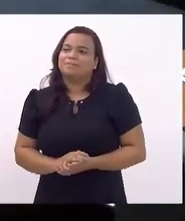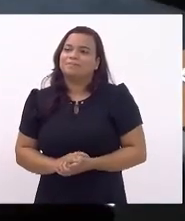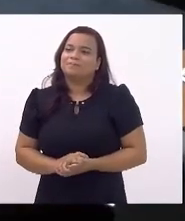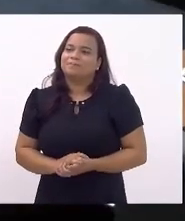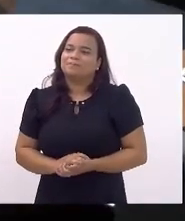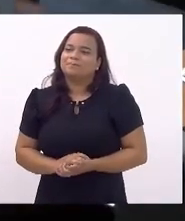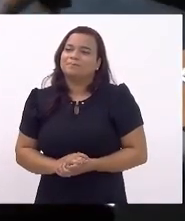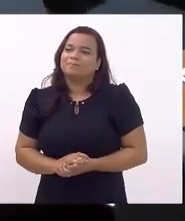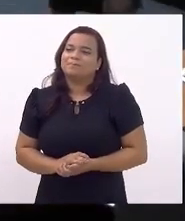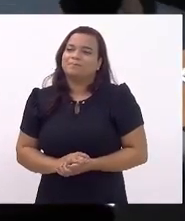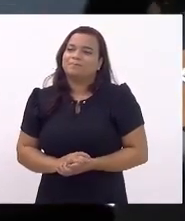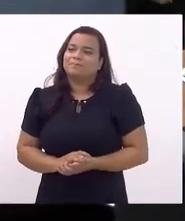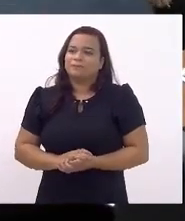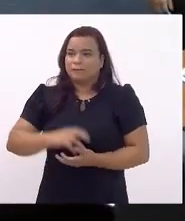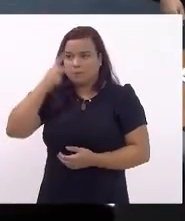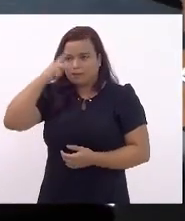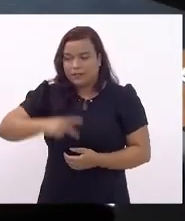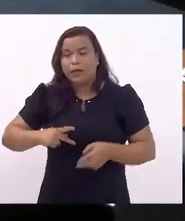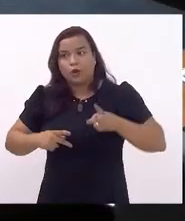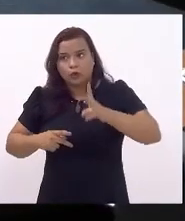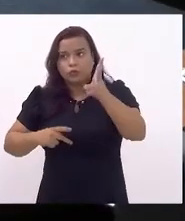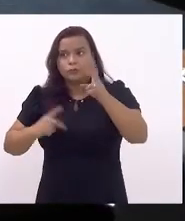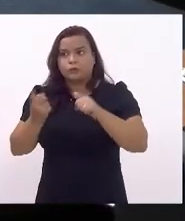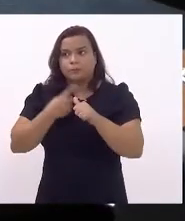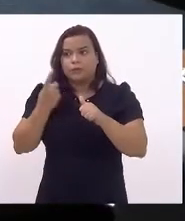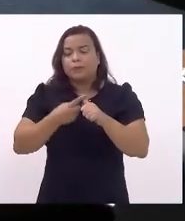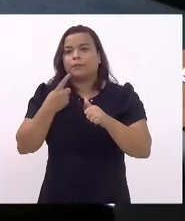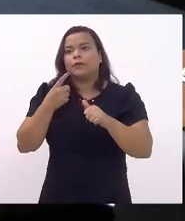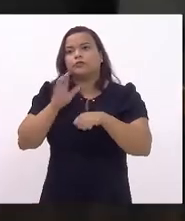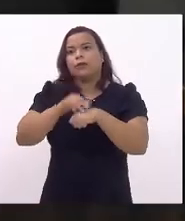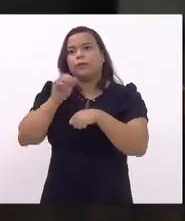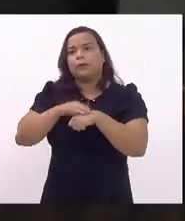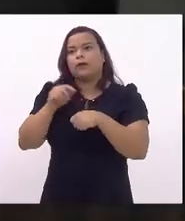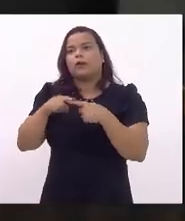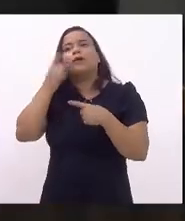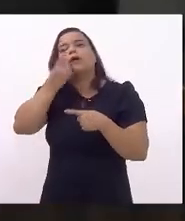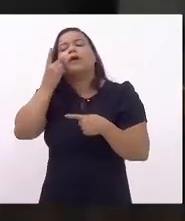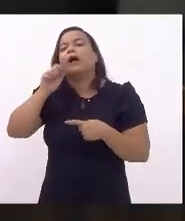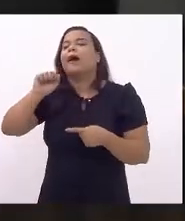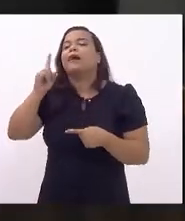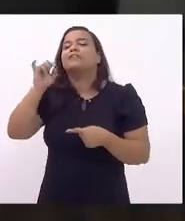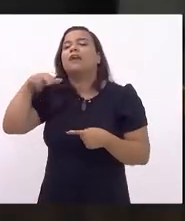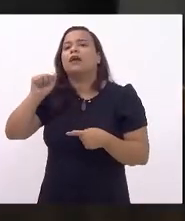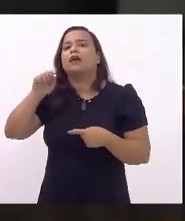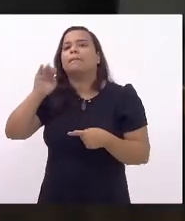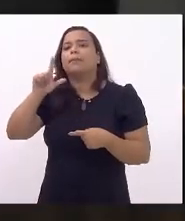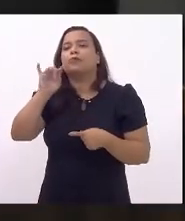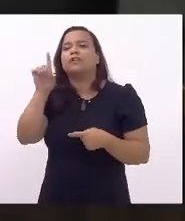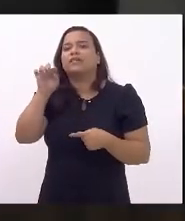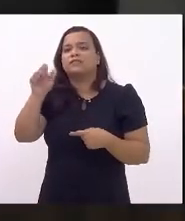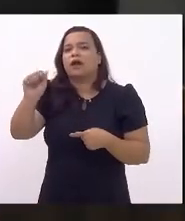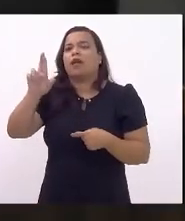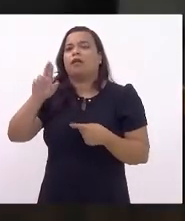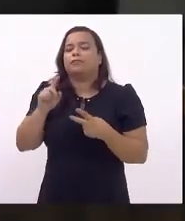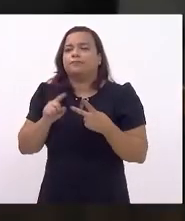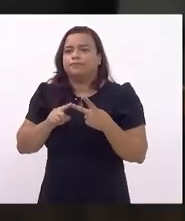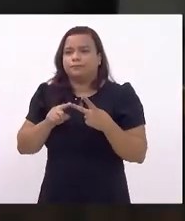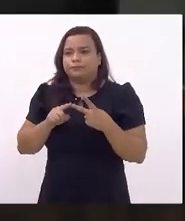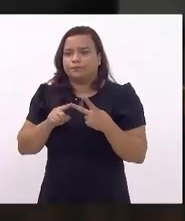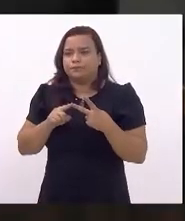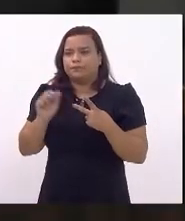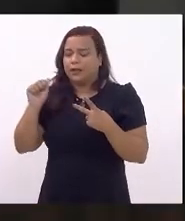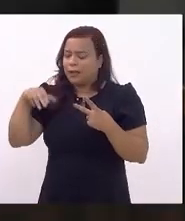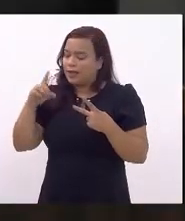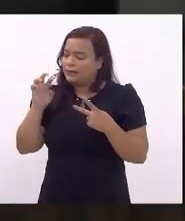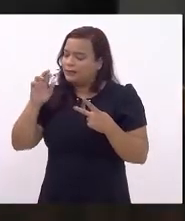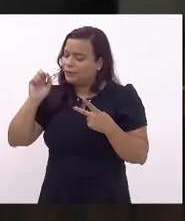O presidente será proceder à primeira chamada. Deputado Adriana Baltazar, deputado Adriana Baltazar, deputado